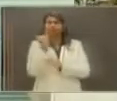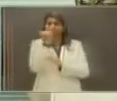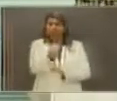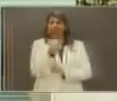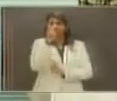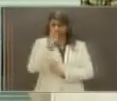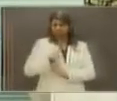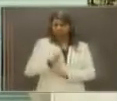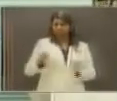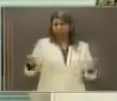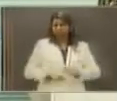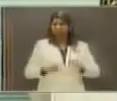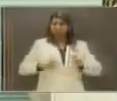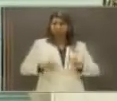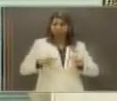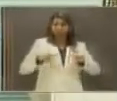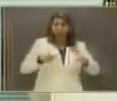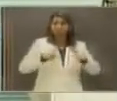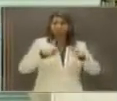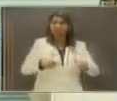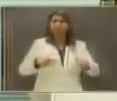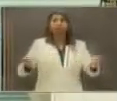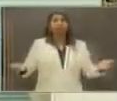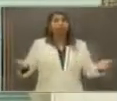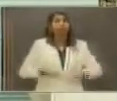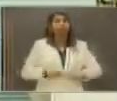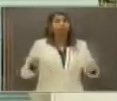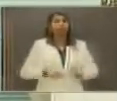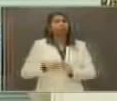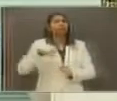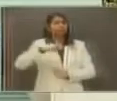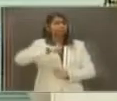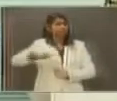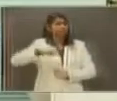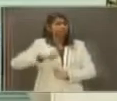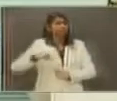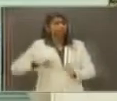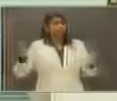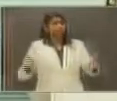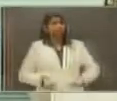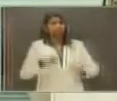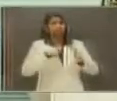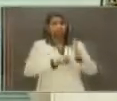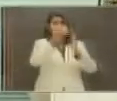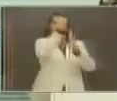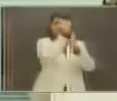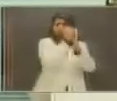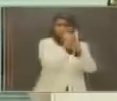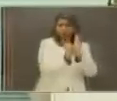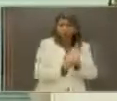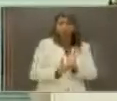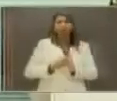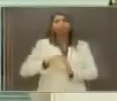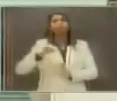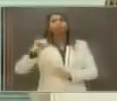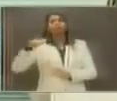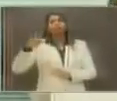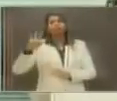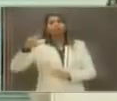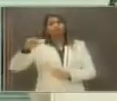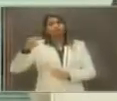irei estar lutando para defender a diminuição dessa inflação. Mas, para isso, eu tenho que